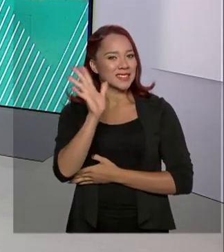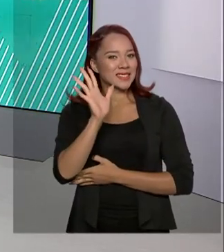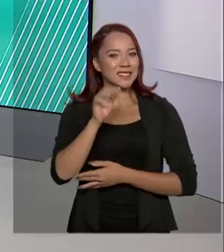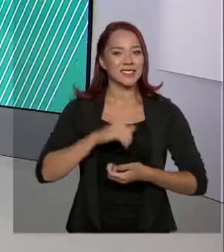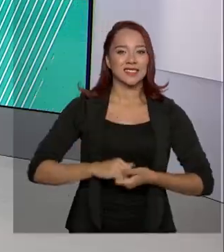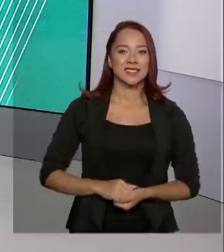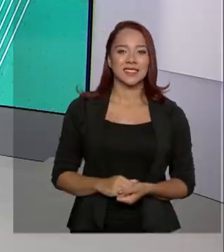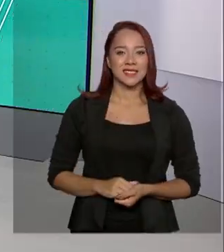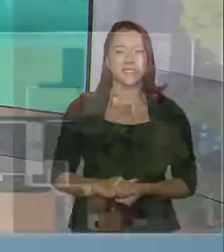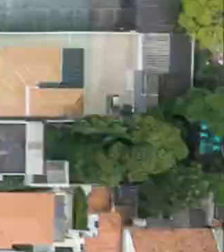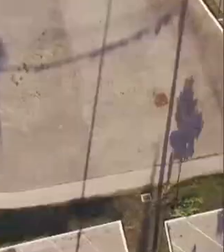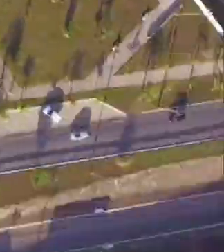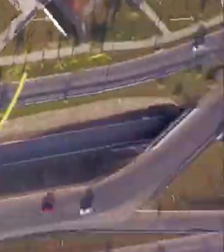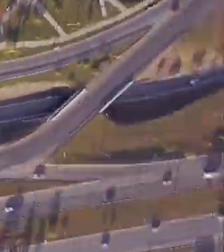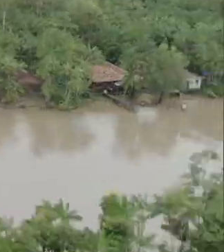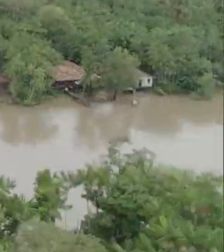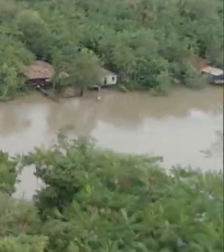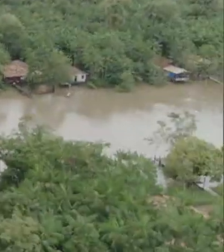Tchau.